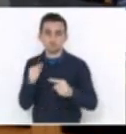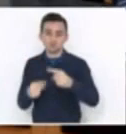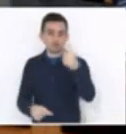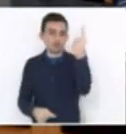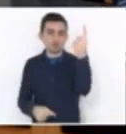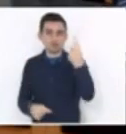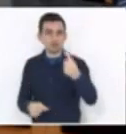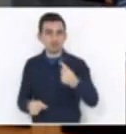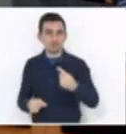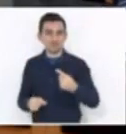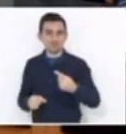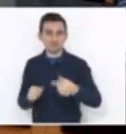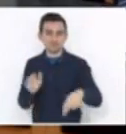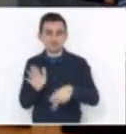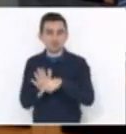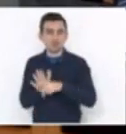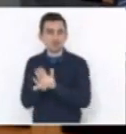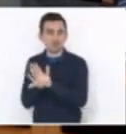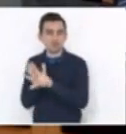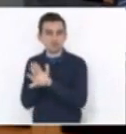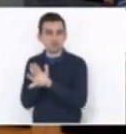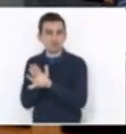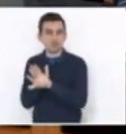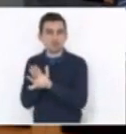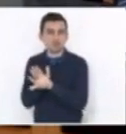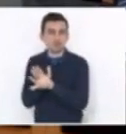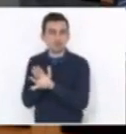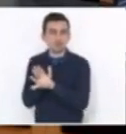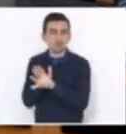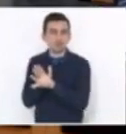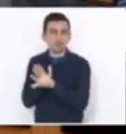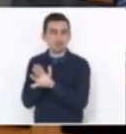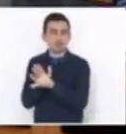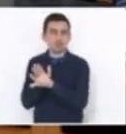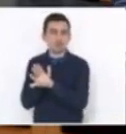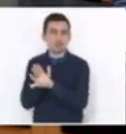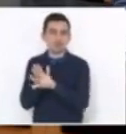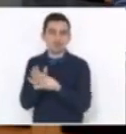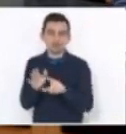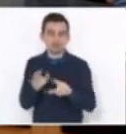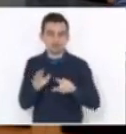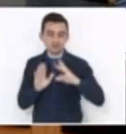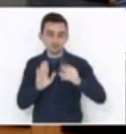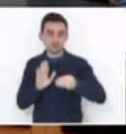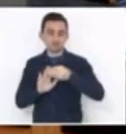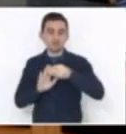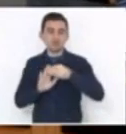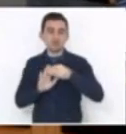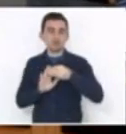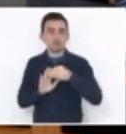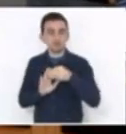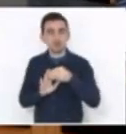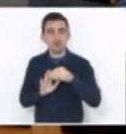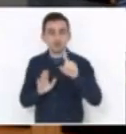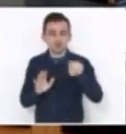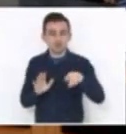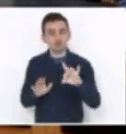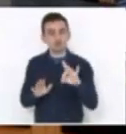corpo da lei, senhor presidente. Os anexos é uma diretriz preliminar.